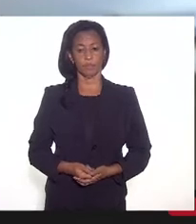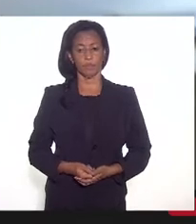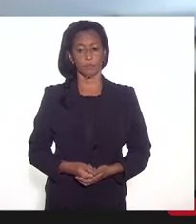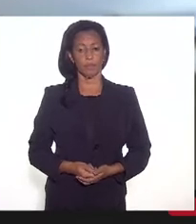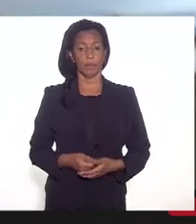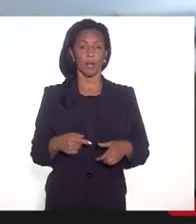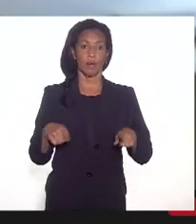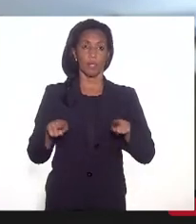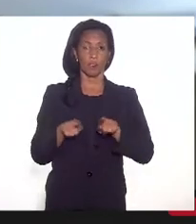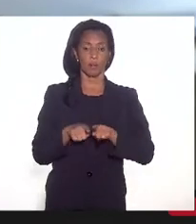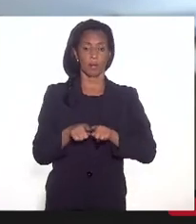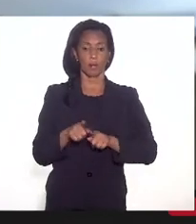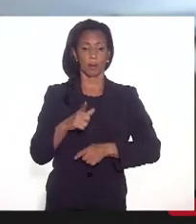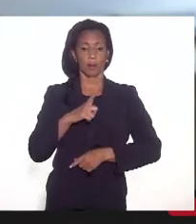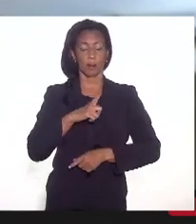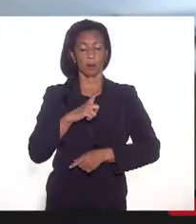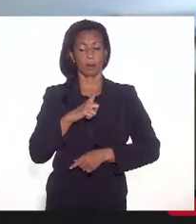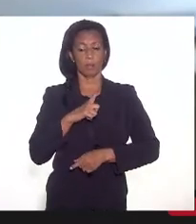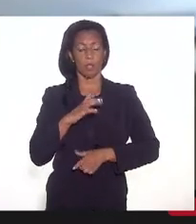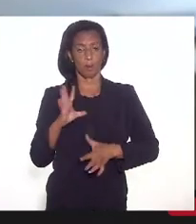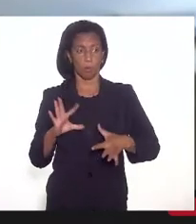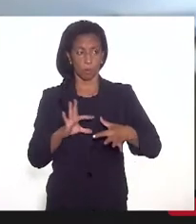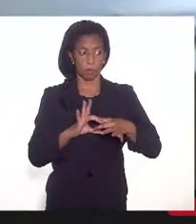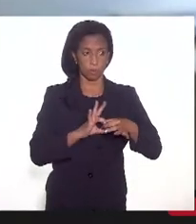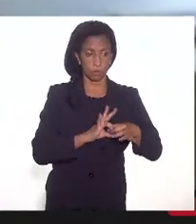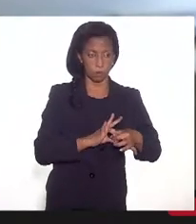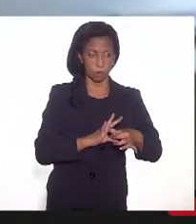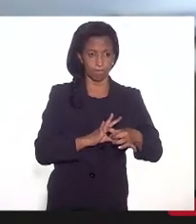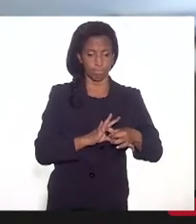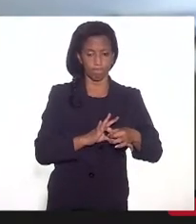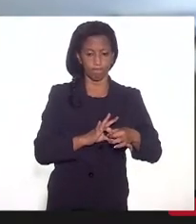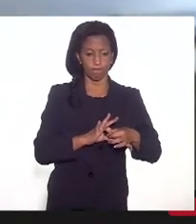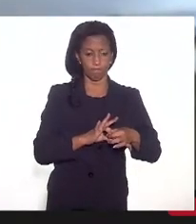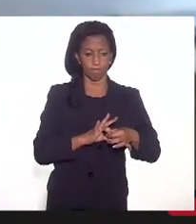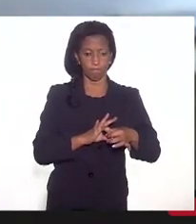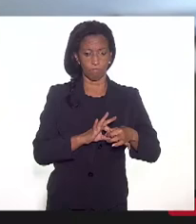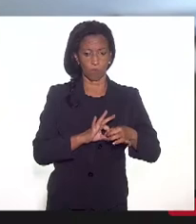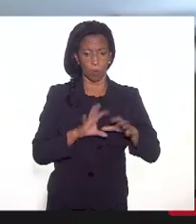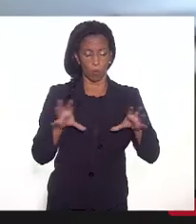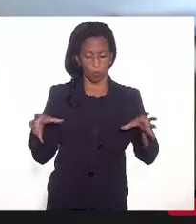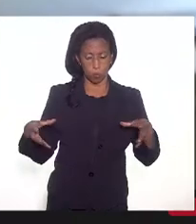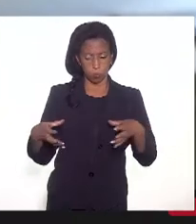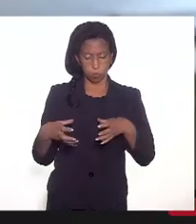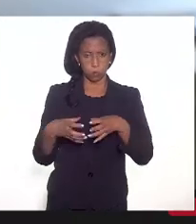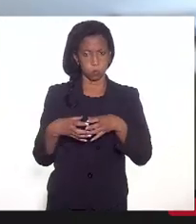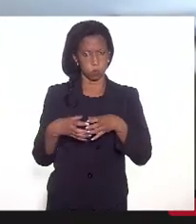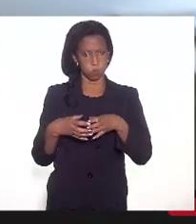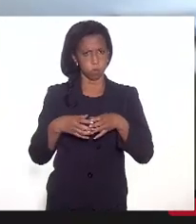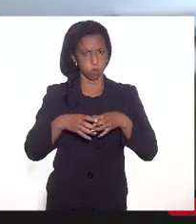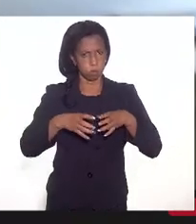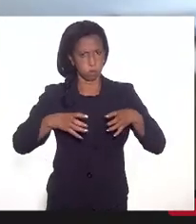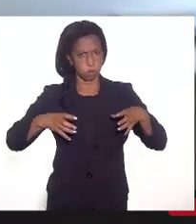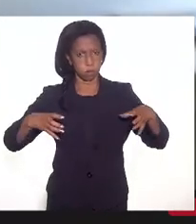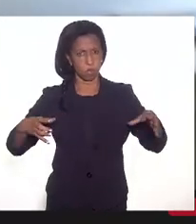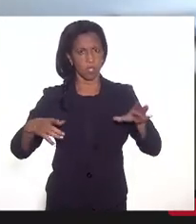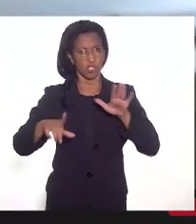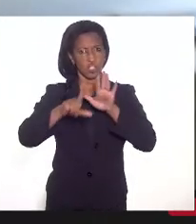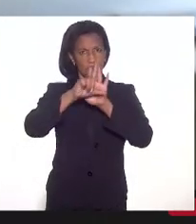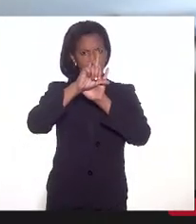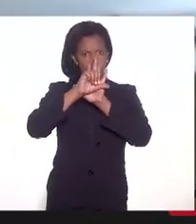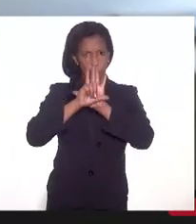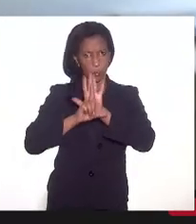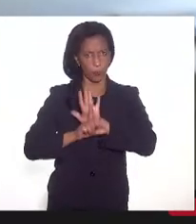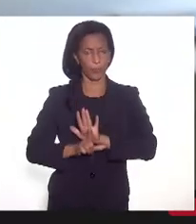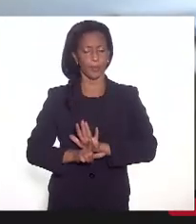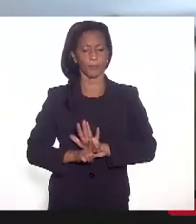E também temos aí alinhado um arcabouço muito grande de legislações